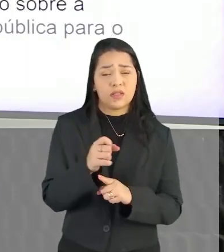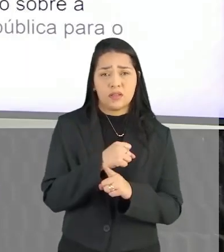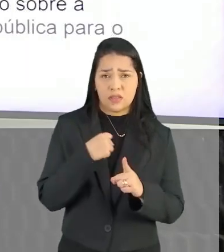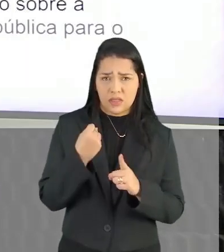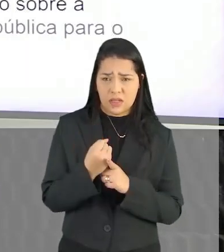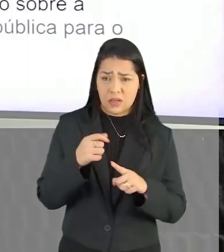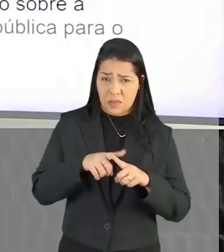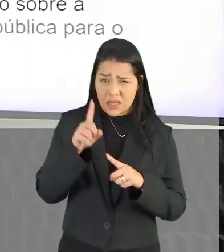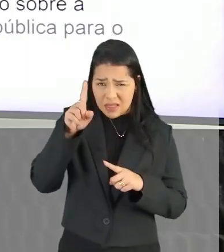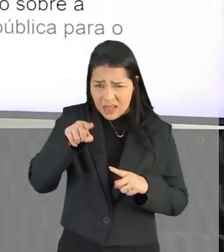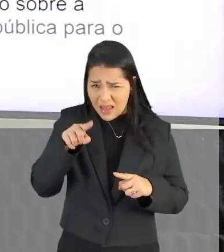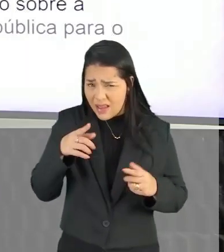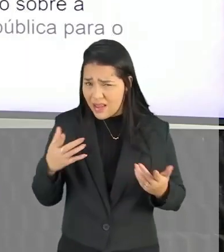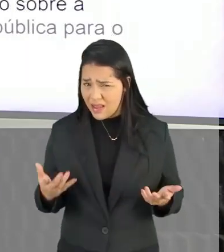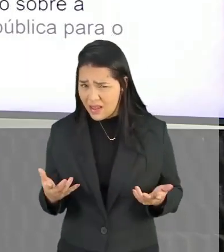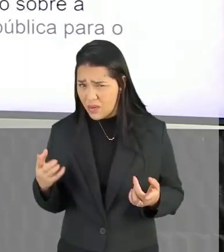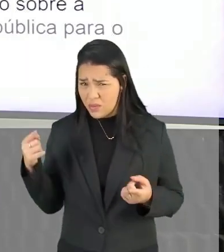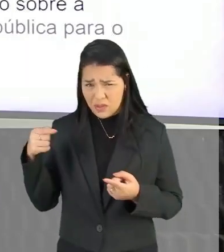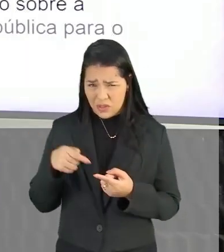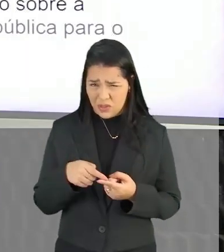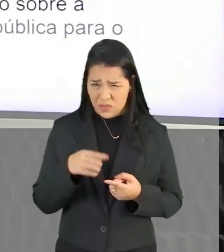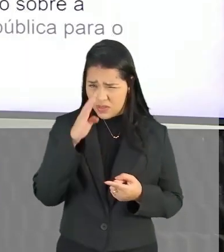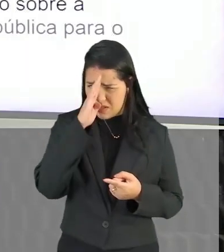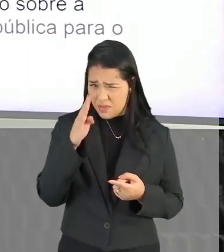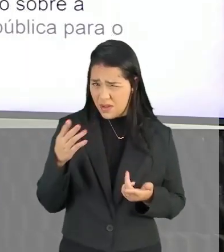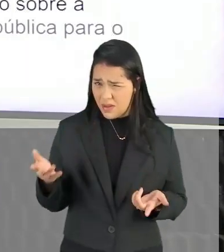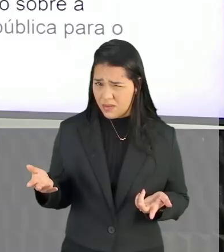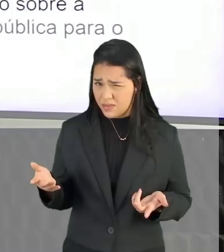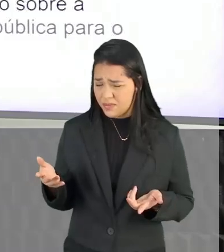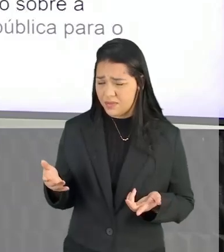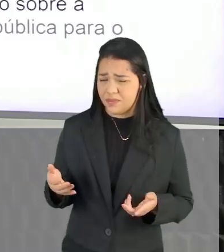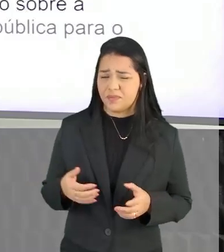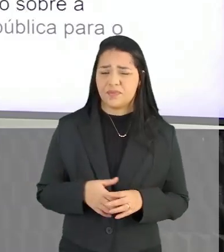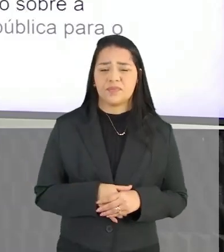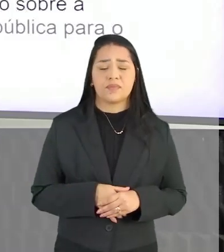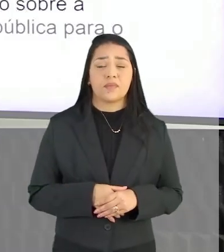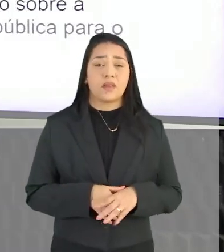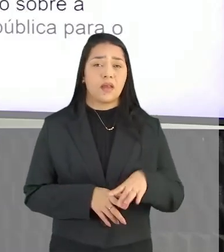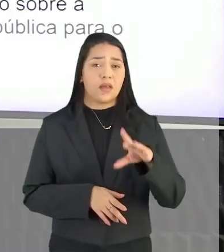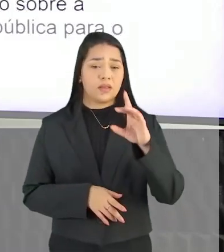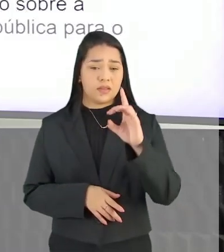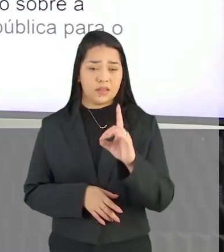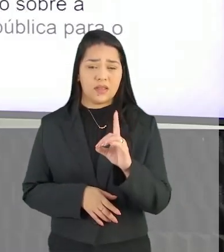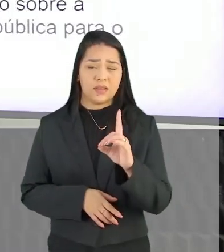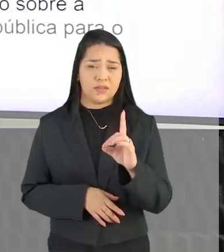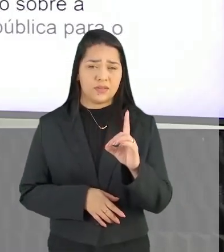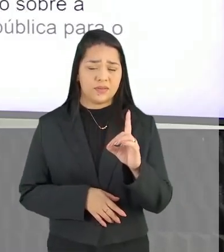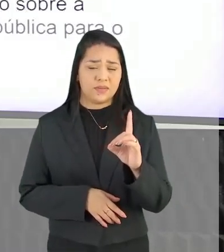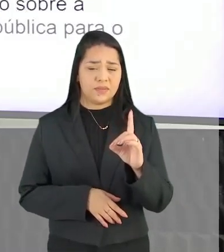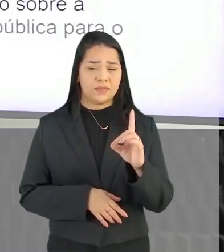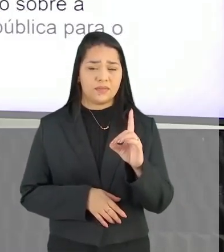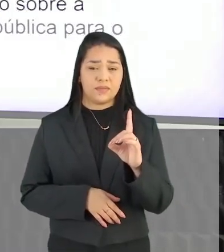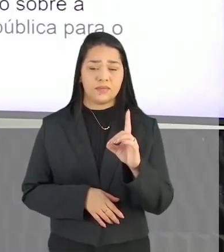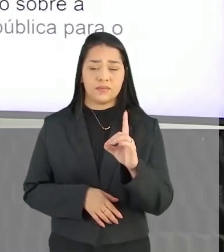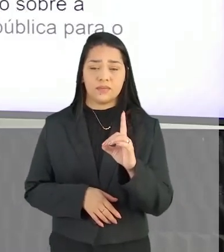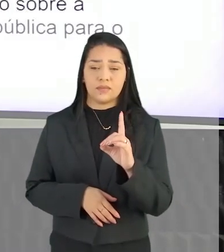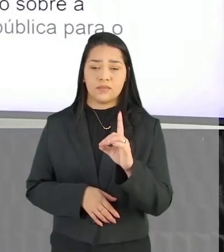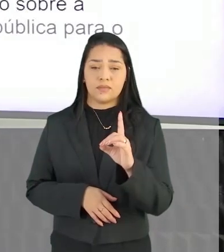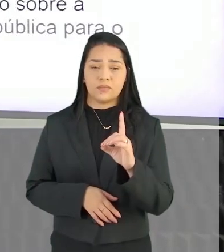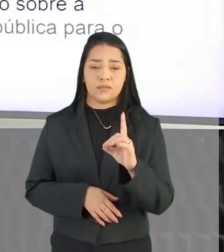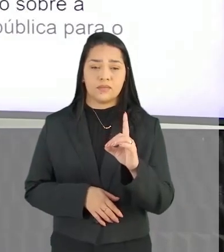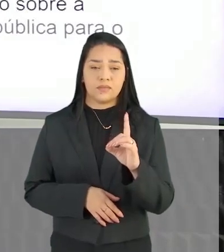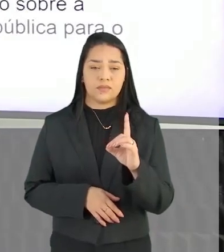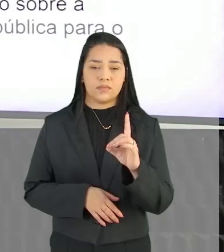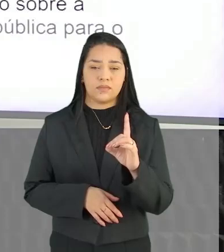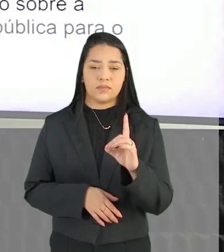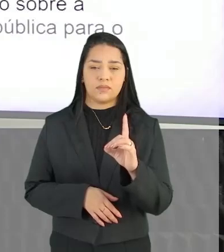sociedade Mas será que é esse O objetivo principal do texto Letra D Informar o setor público Sobre o